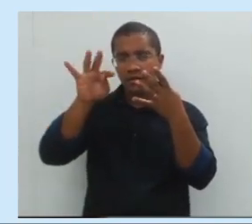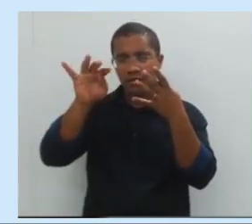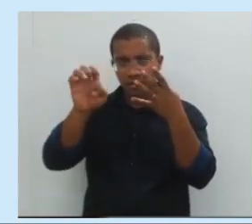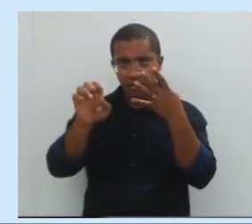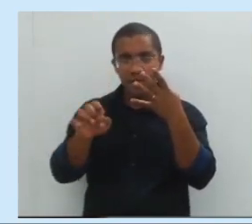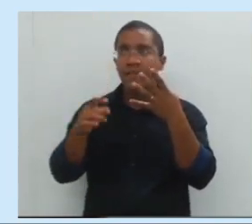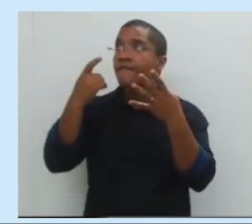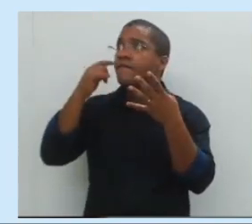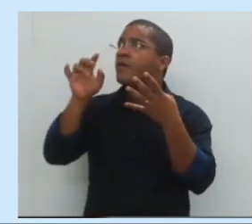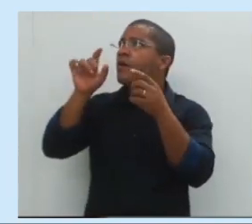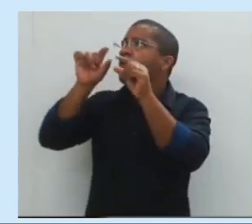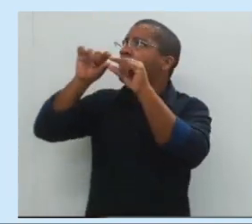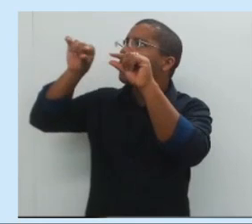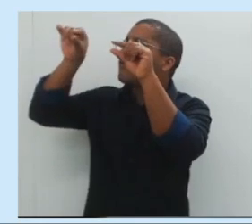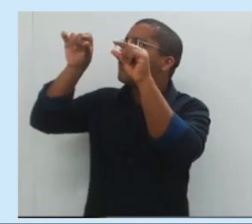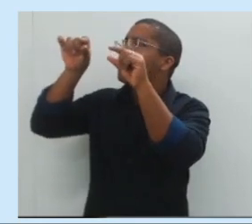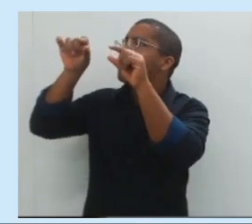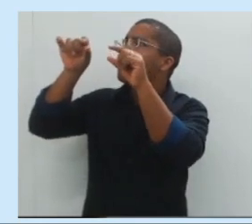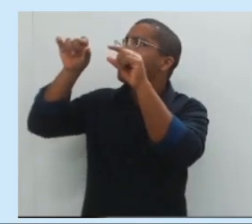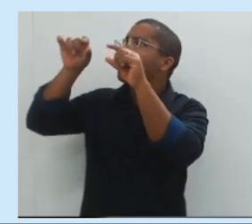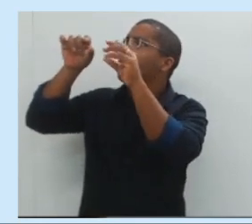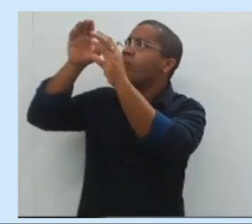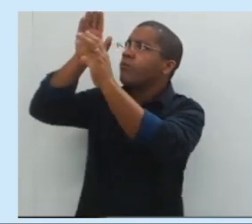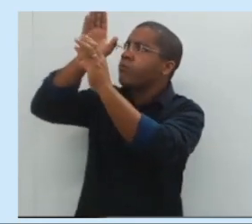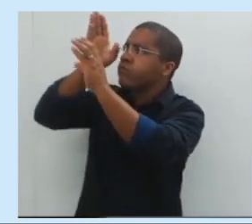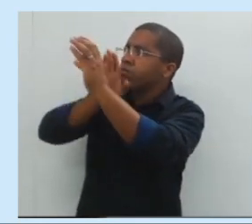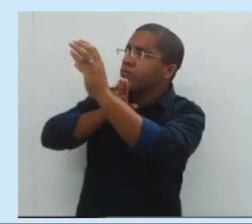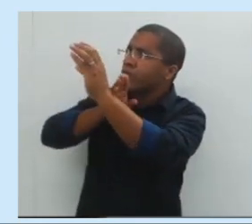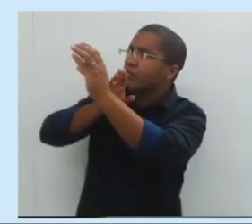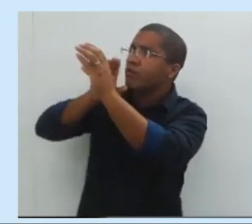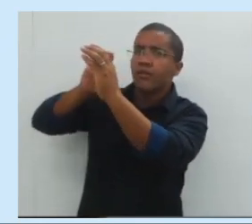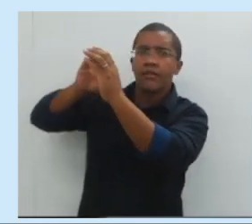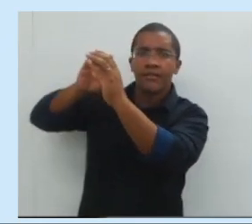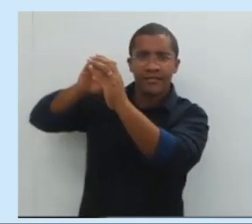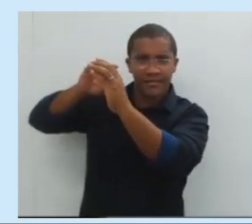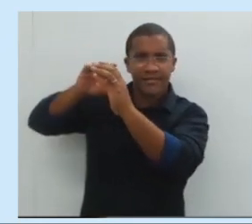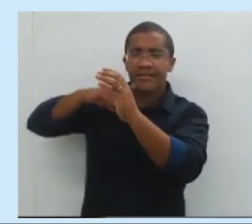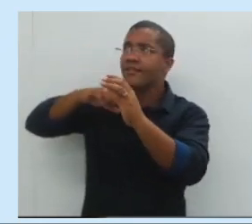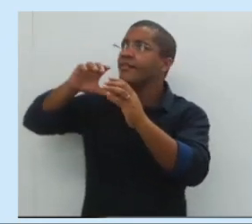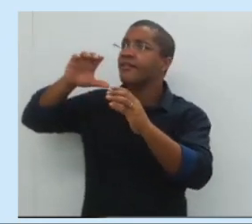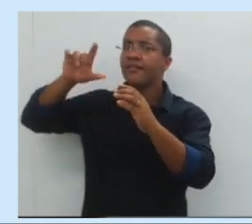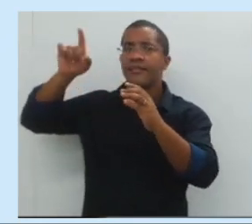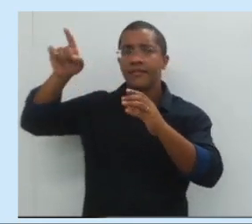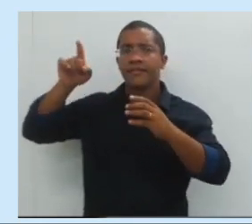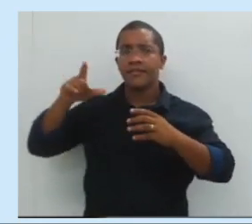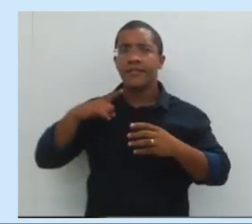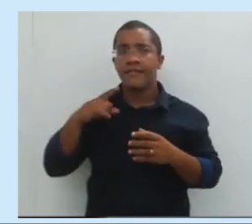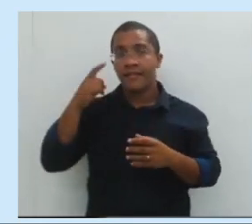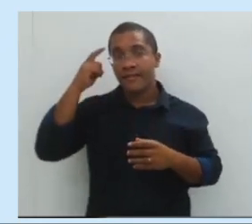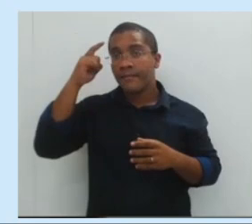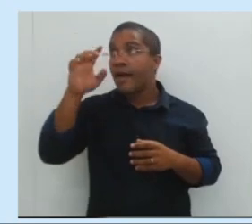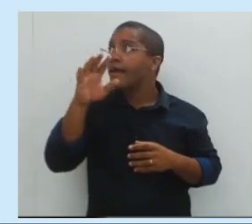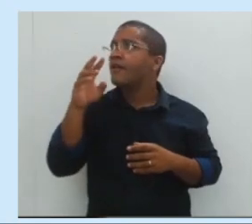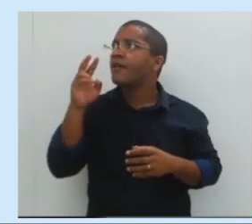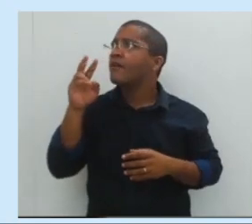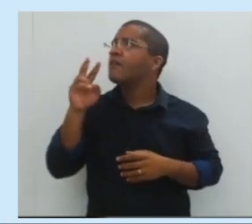Observou o céu? Está lá. Lua nova, a lua que está totalmente, está certo, sem a face